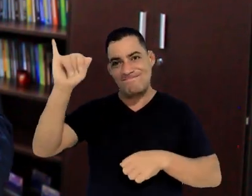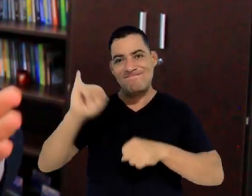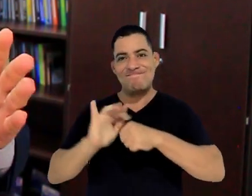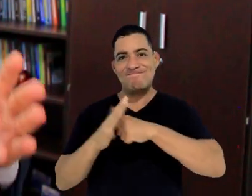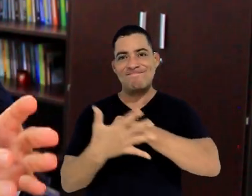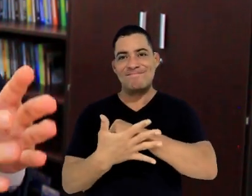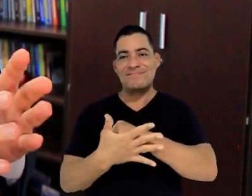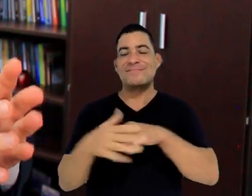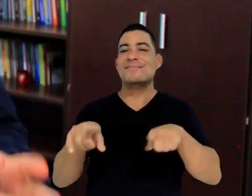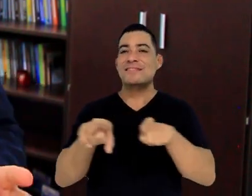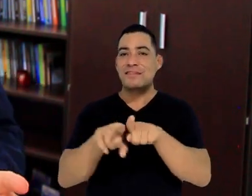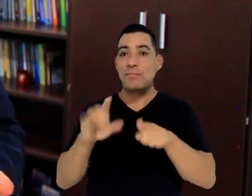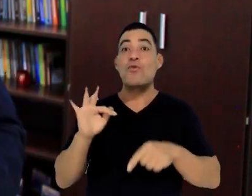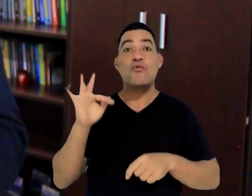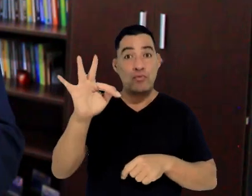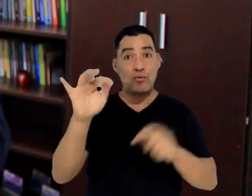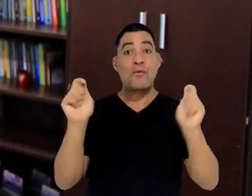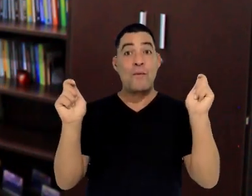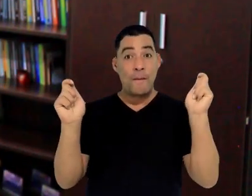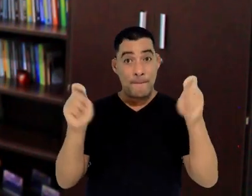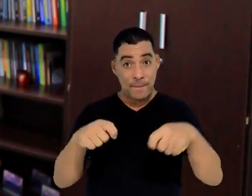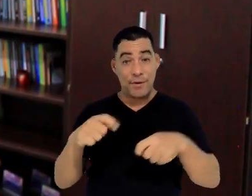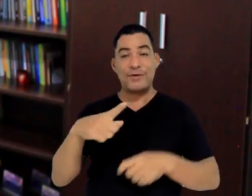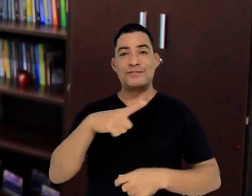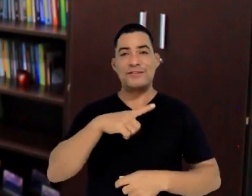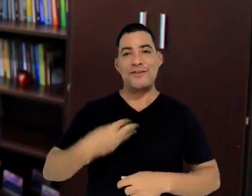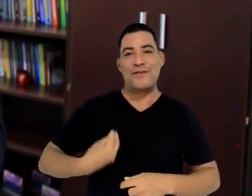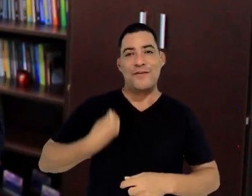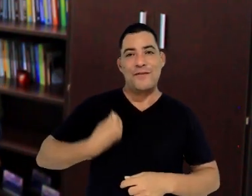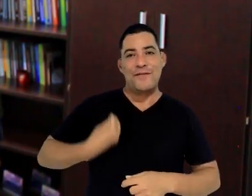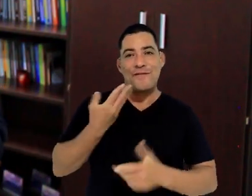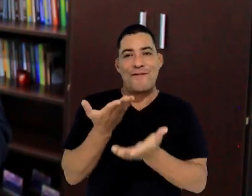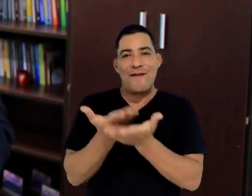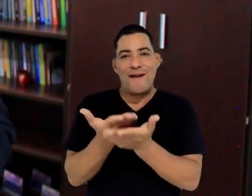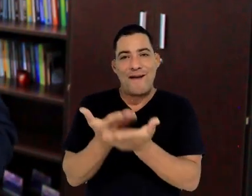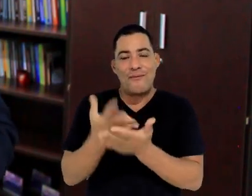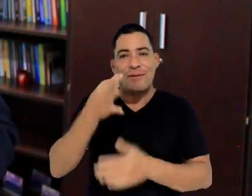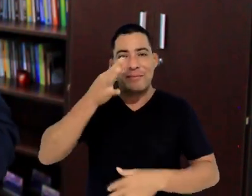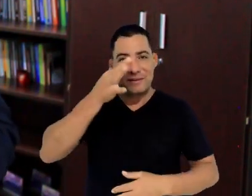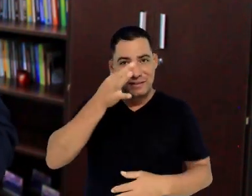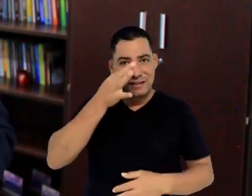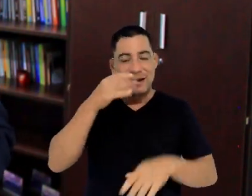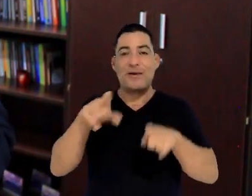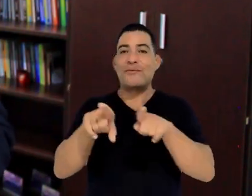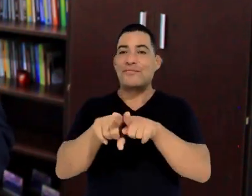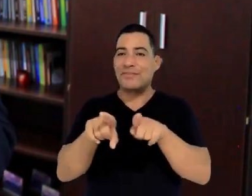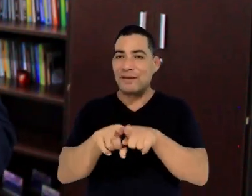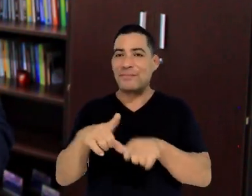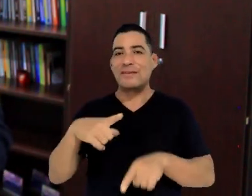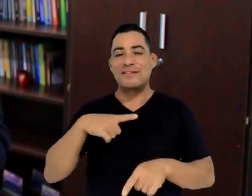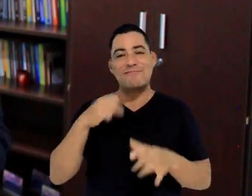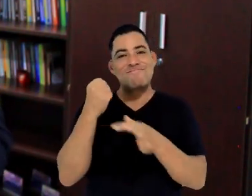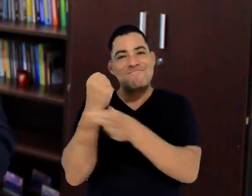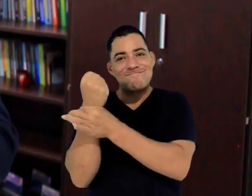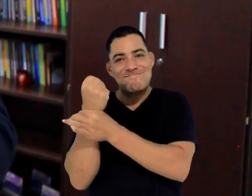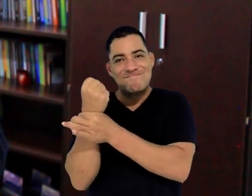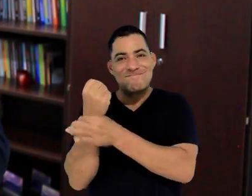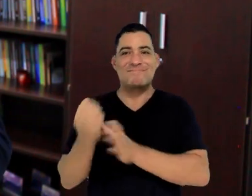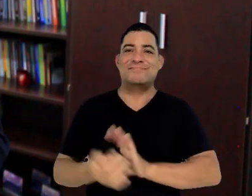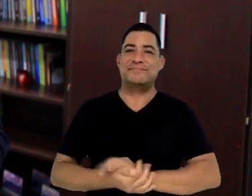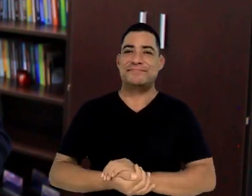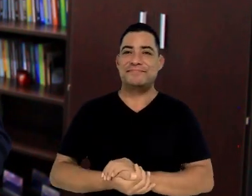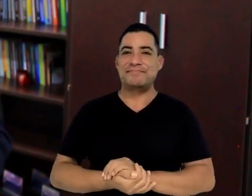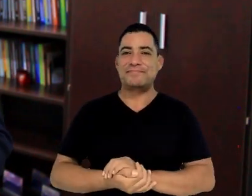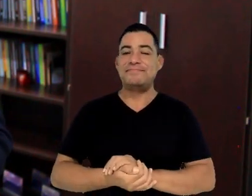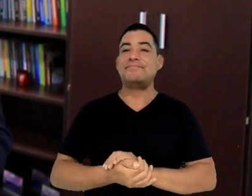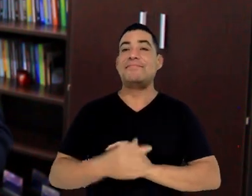avançando no combate à pandemia e, mais à frente, teremos condições para um retorno presencial às nossas atividades com